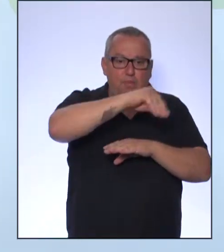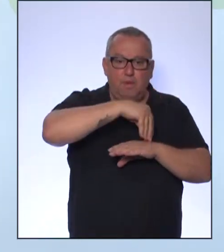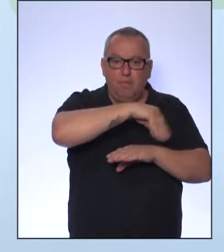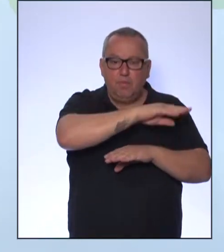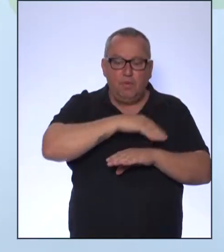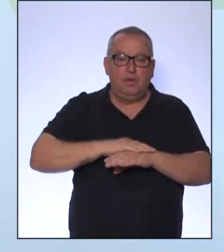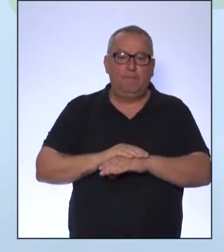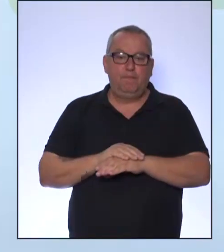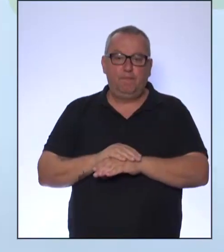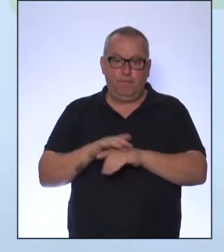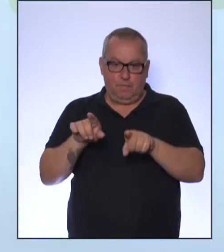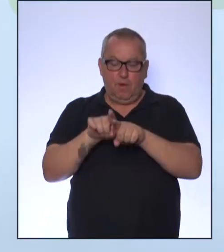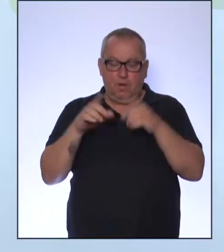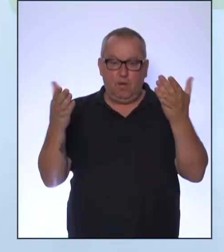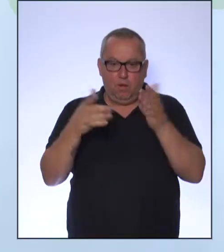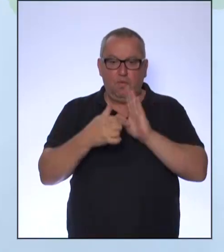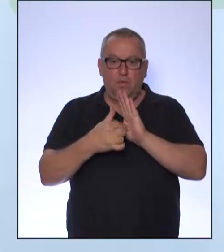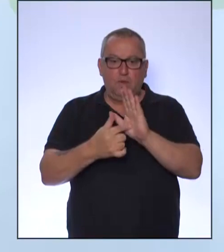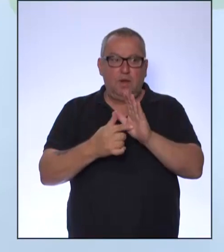minhas principais pontuações.